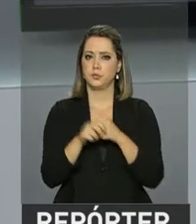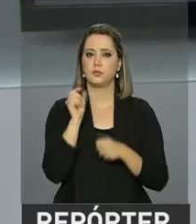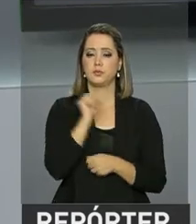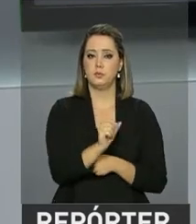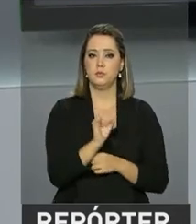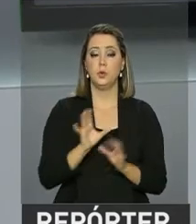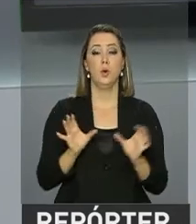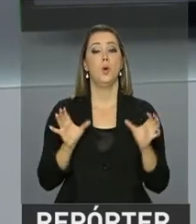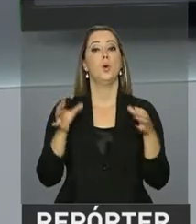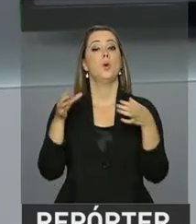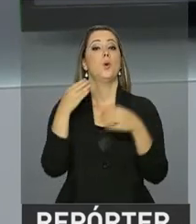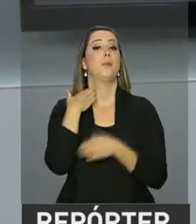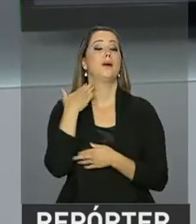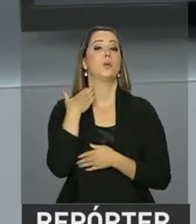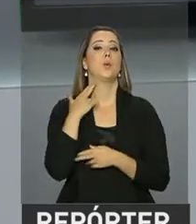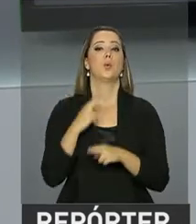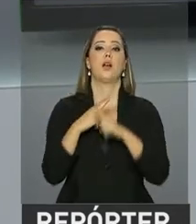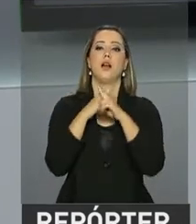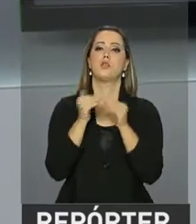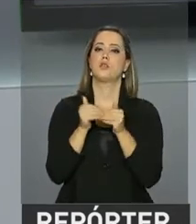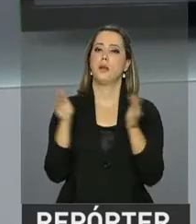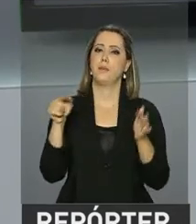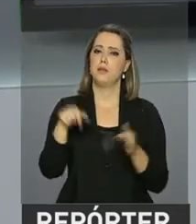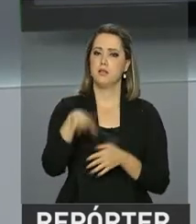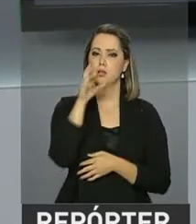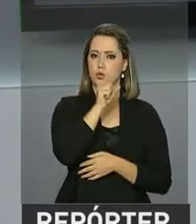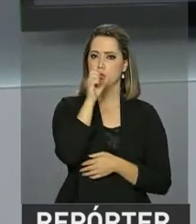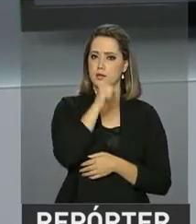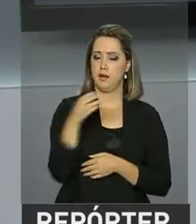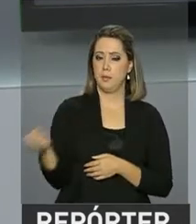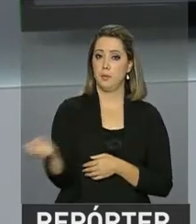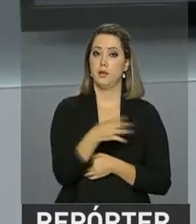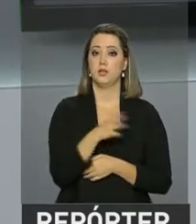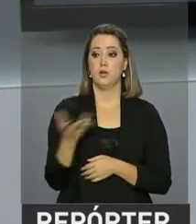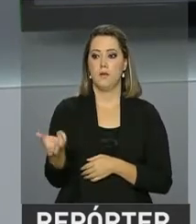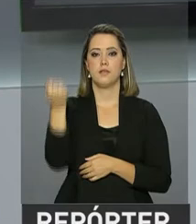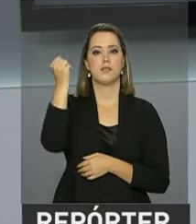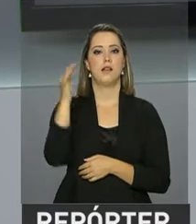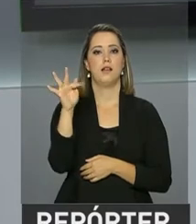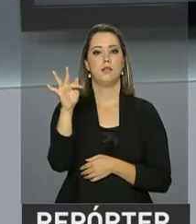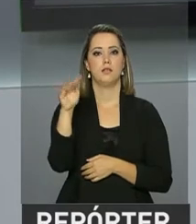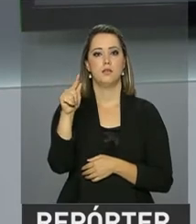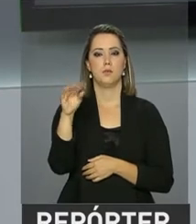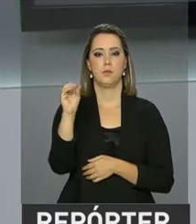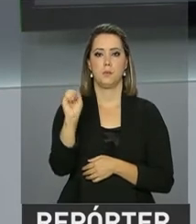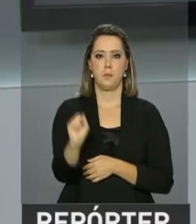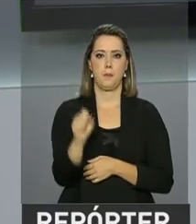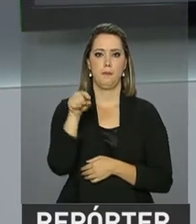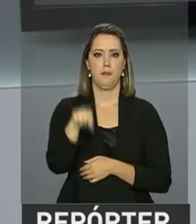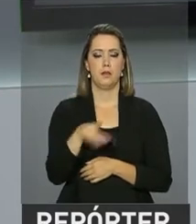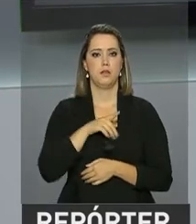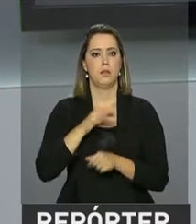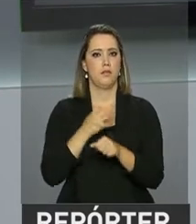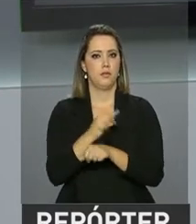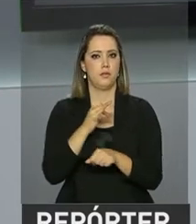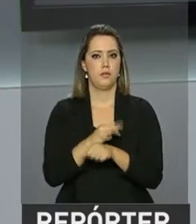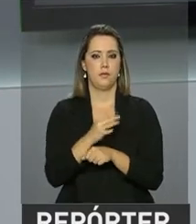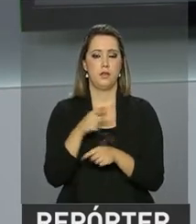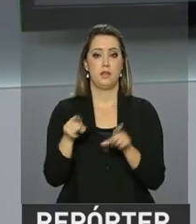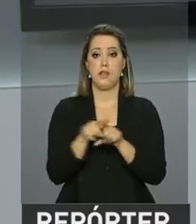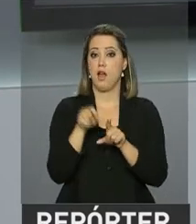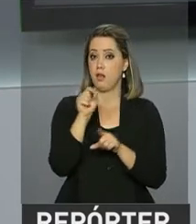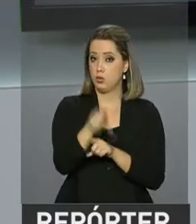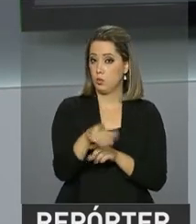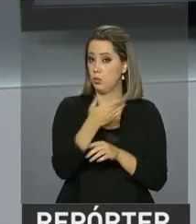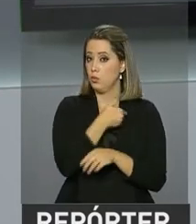agências da Caixa vão abrir neste sábado para novos saques de contas inativas do FGTS. Por conta do feriado de Corpus Christi,